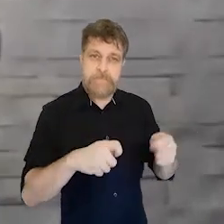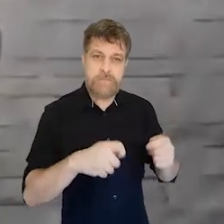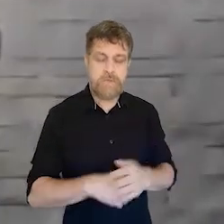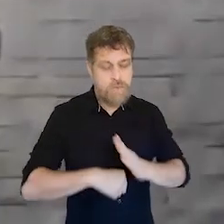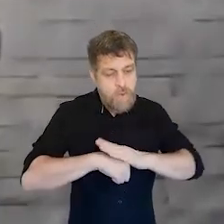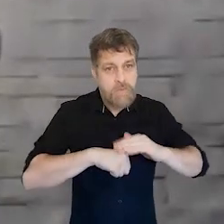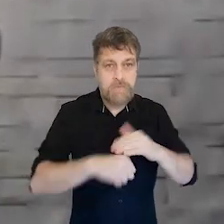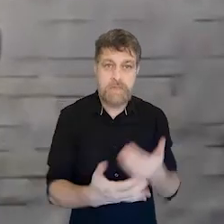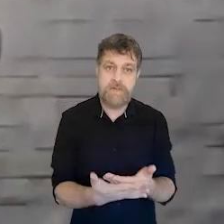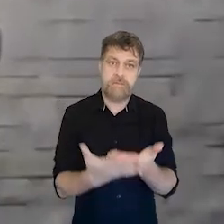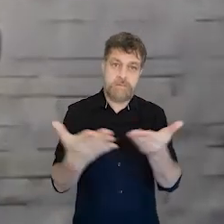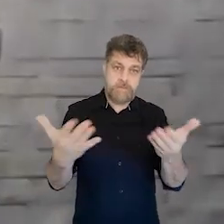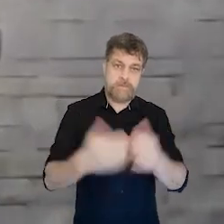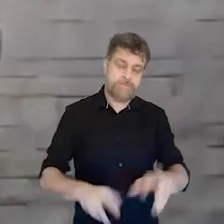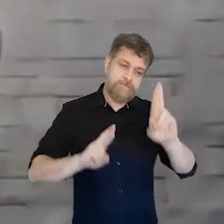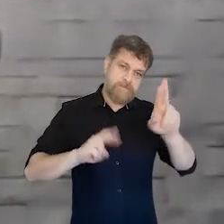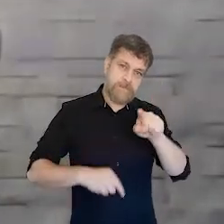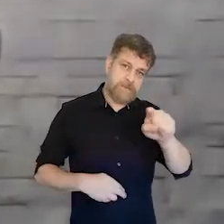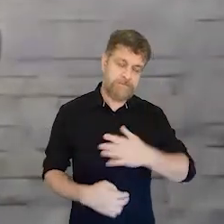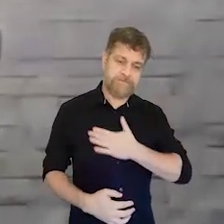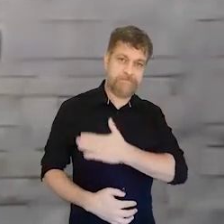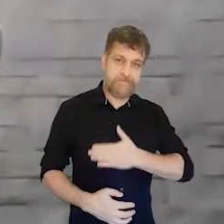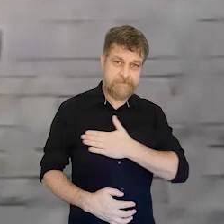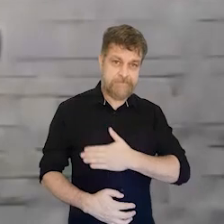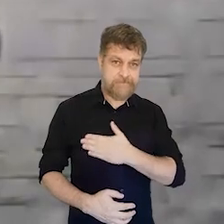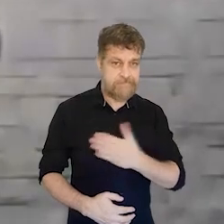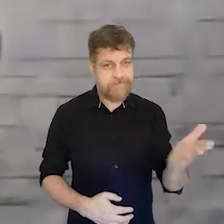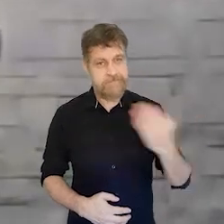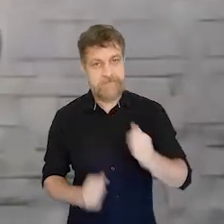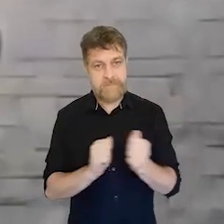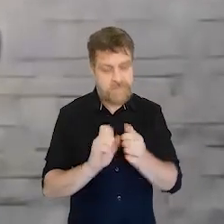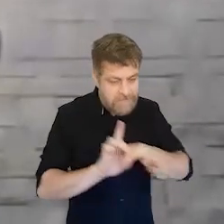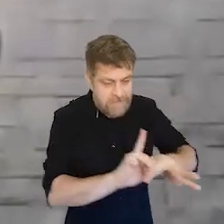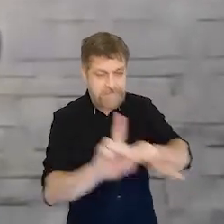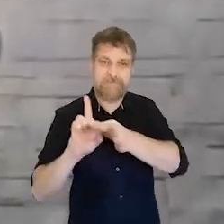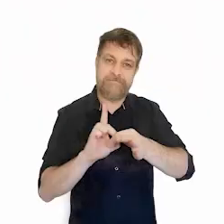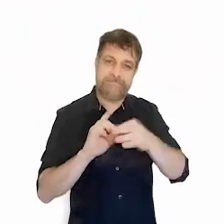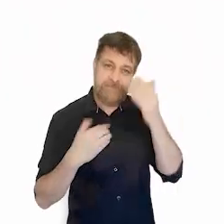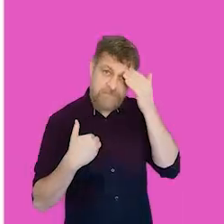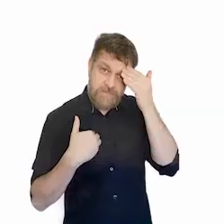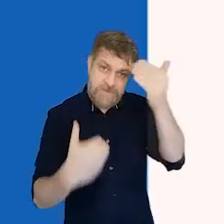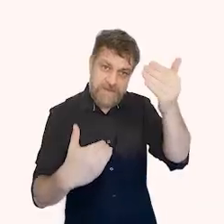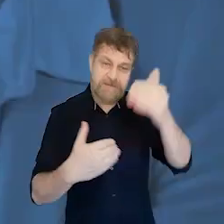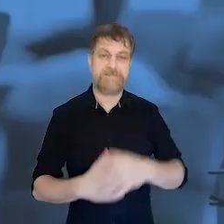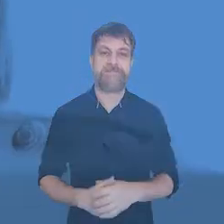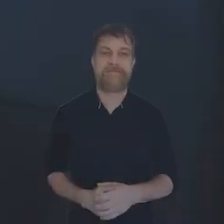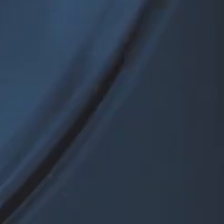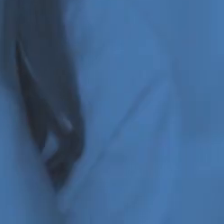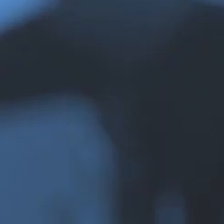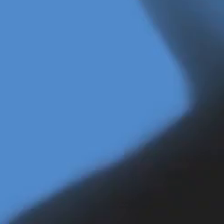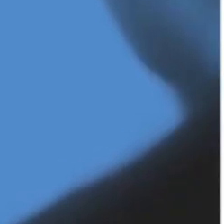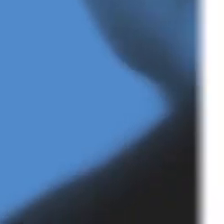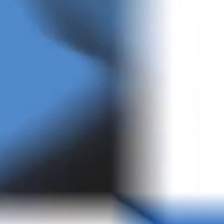muito carinho para todas vocês. Eu espero que vocês curtam, venham com a gente. Obrigada. E obrigada. Na tela,